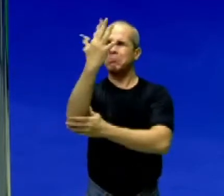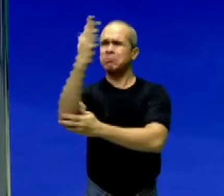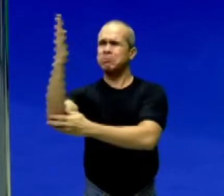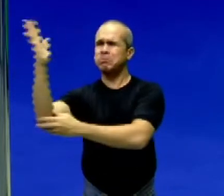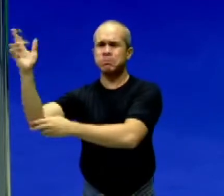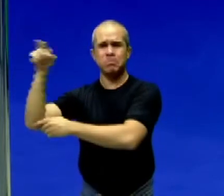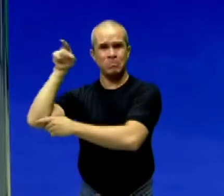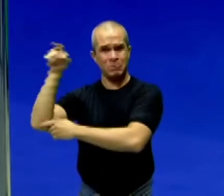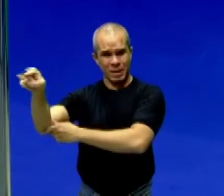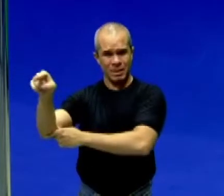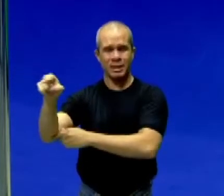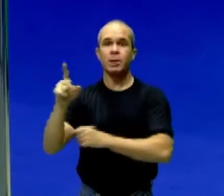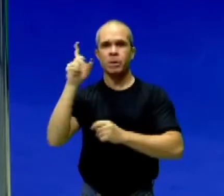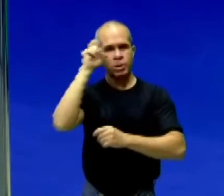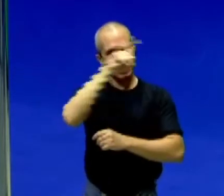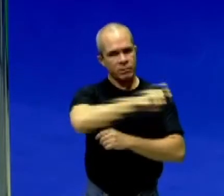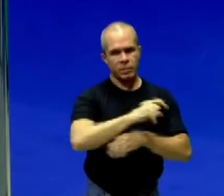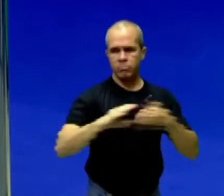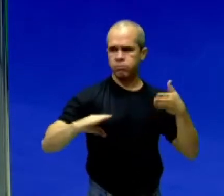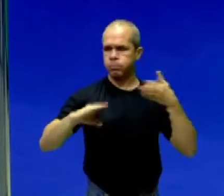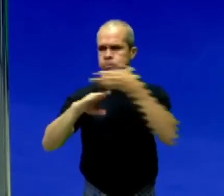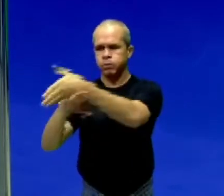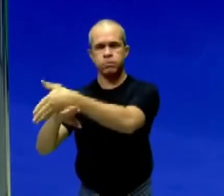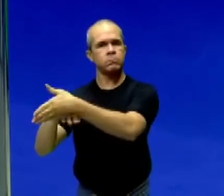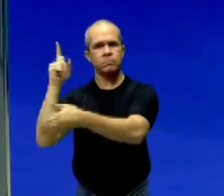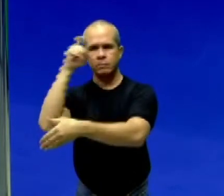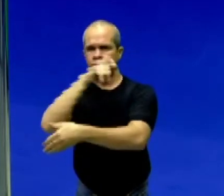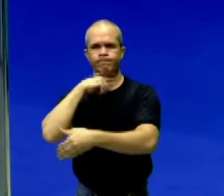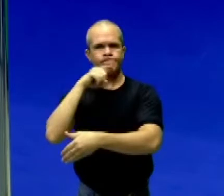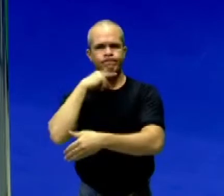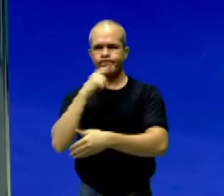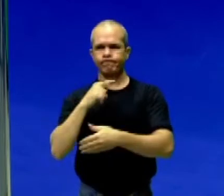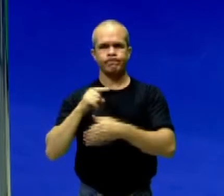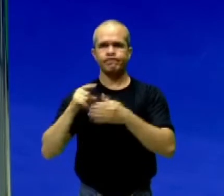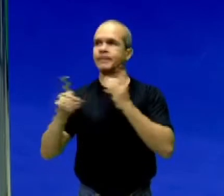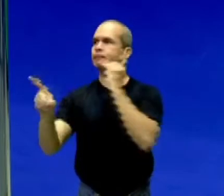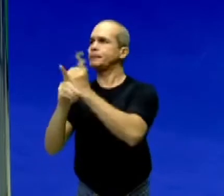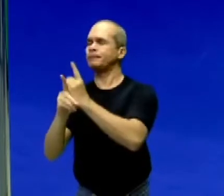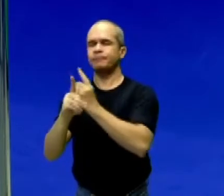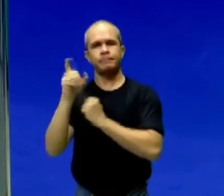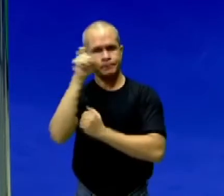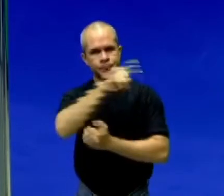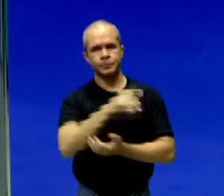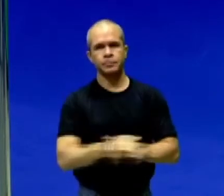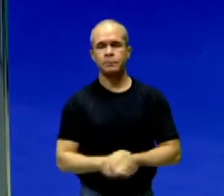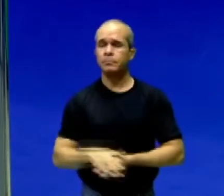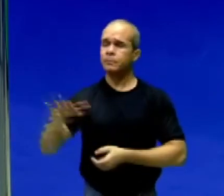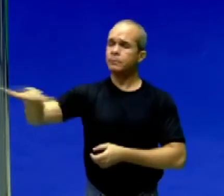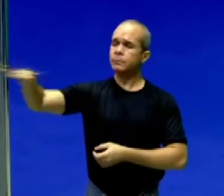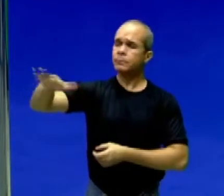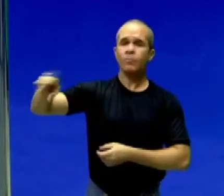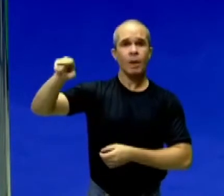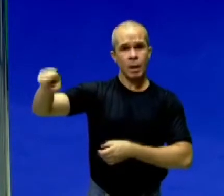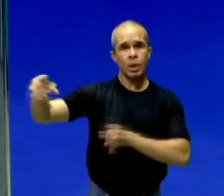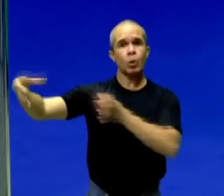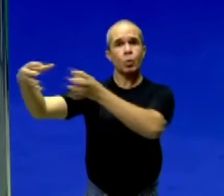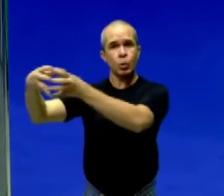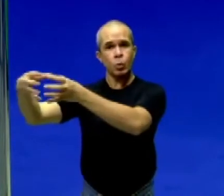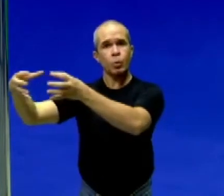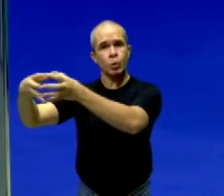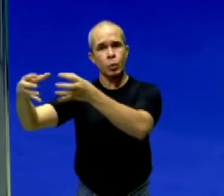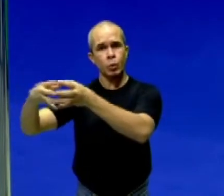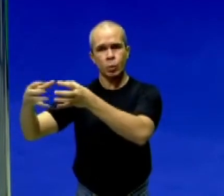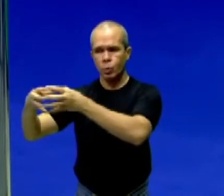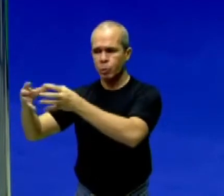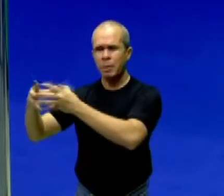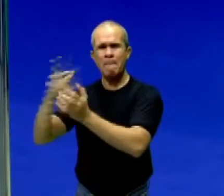fechadas, onde dificultava o acesso e dificultava para que fossem encontrados. Ali eles iam vários grupos e formavam as